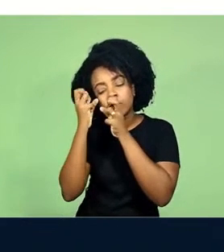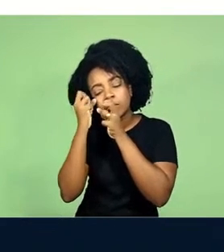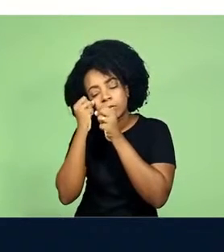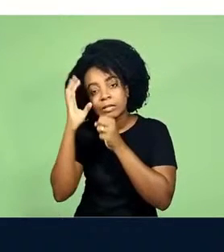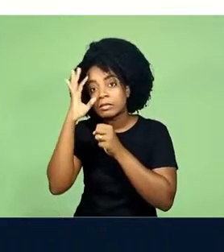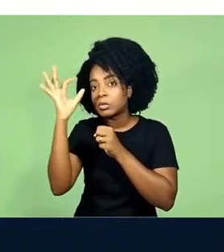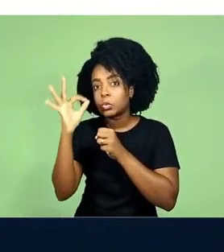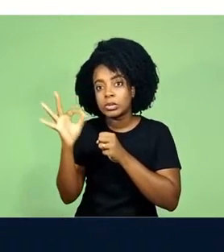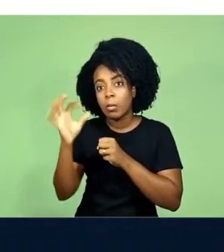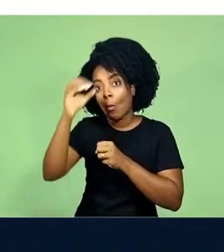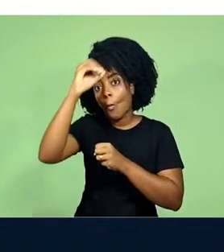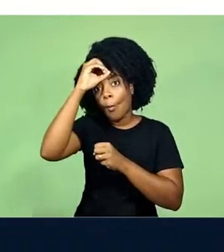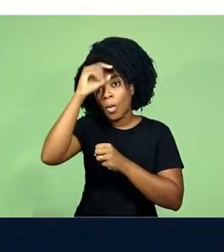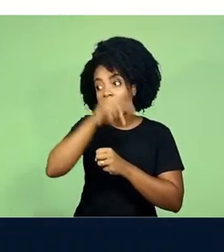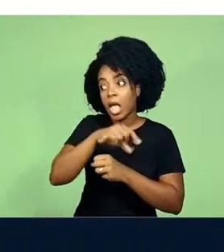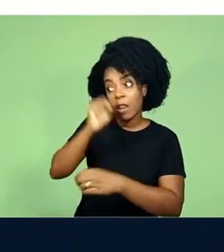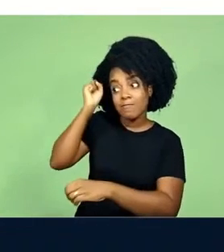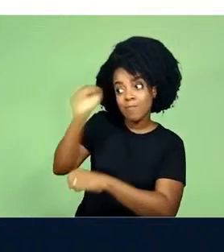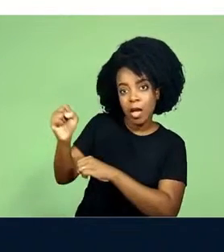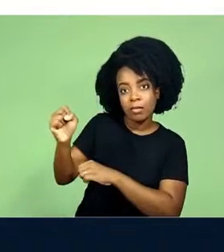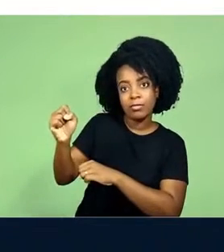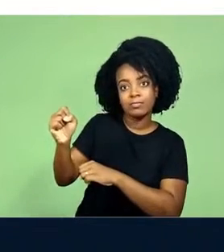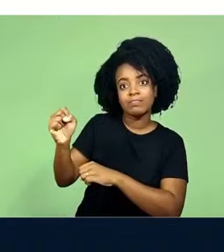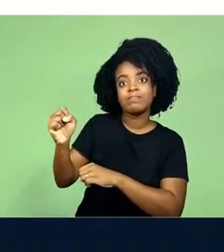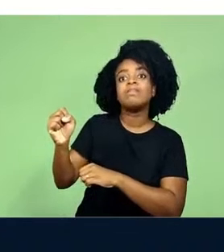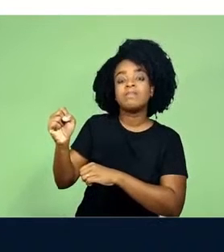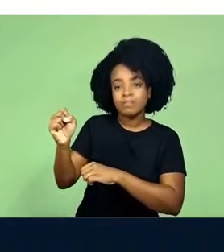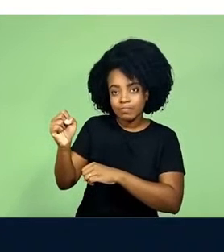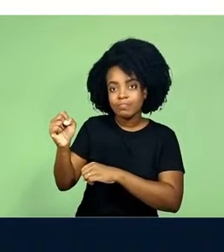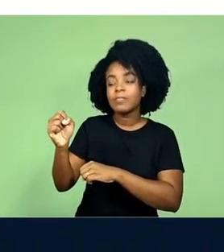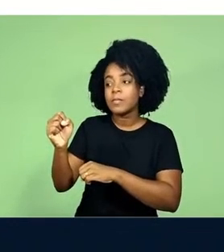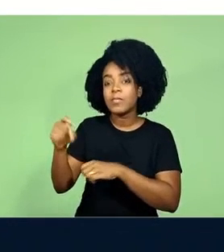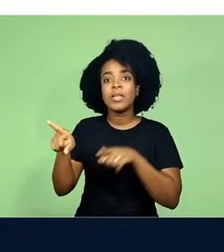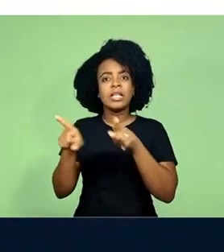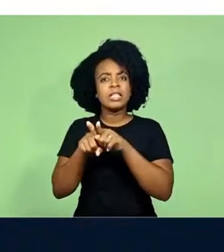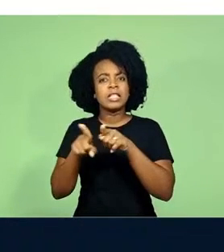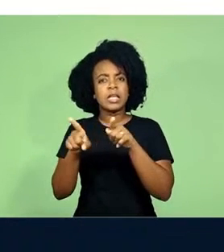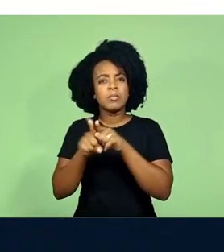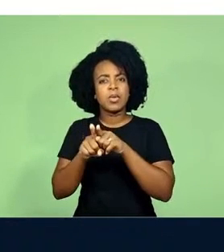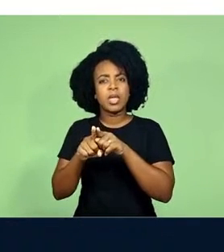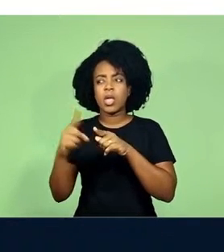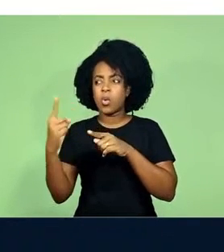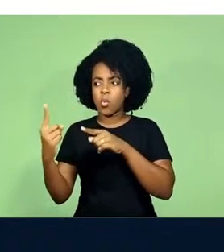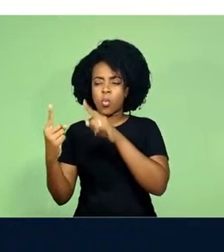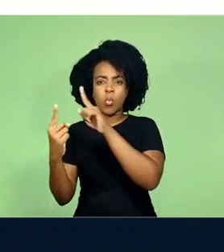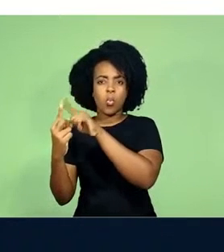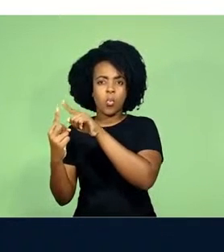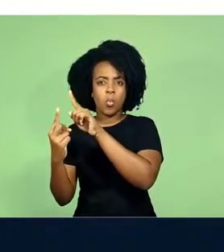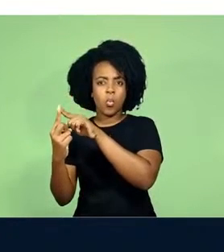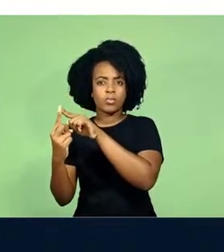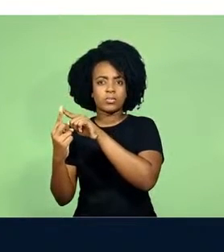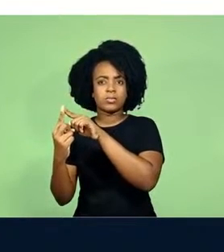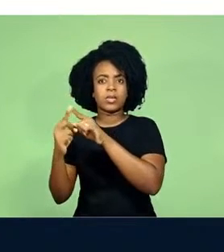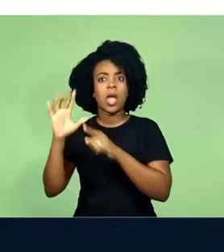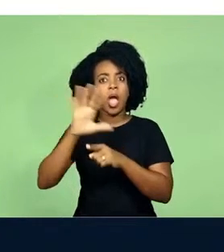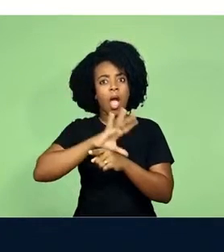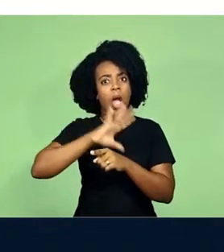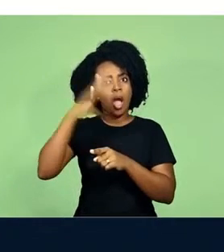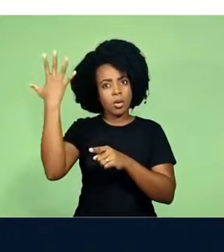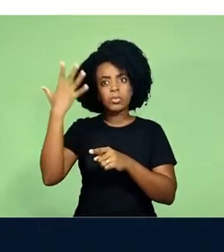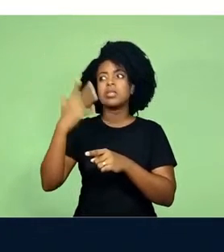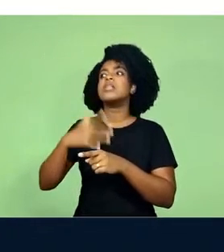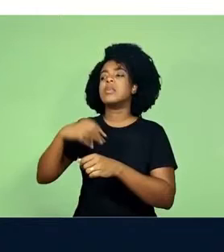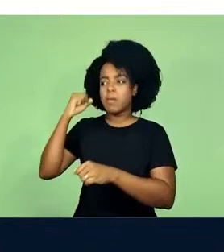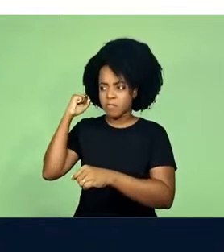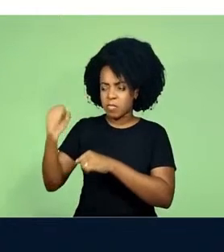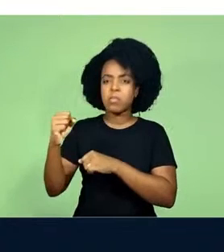acontecendo, são mortos por Raul. Um dos astronautas vivos cai em uma armadilha e